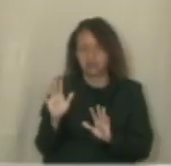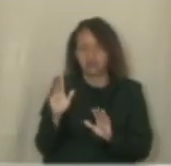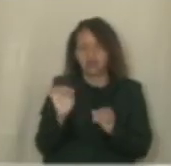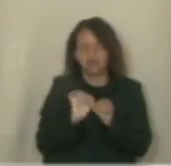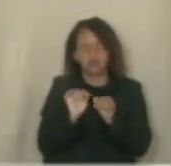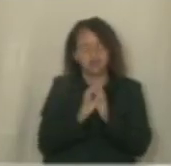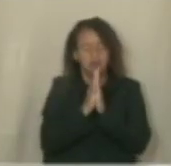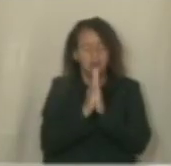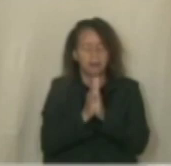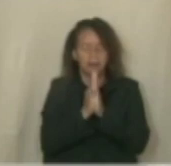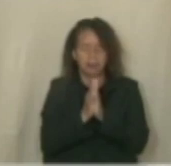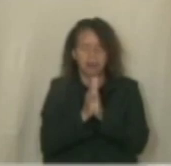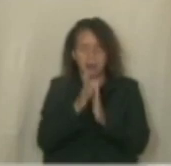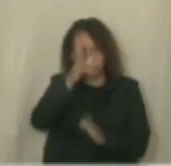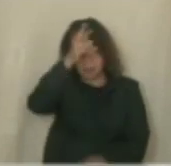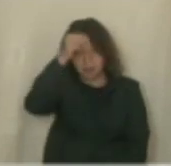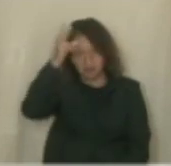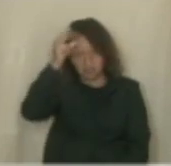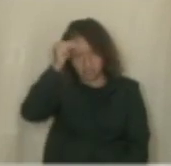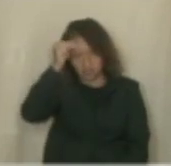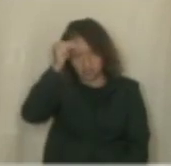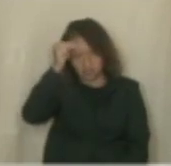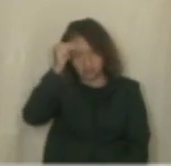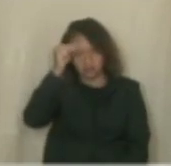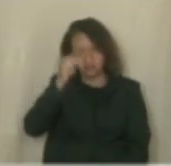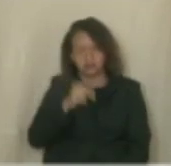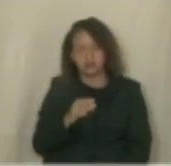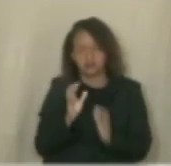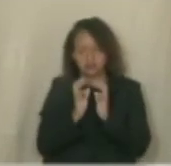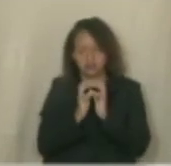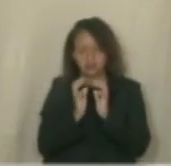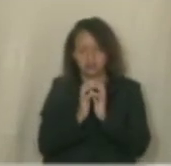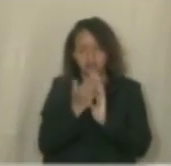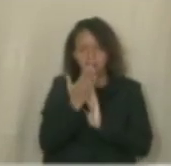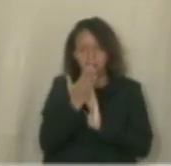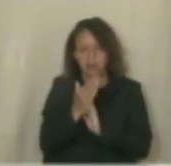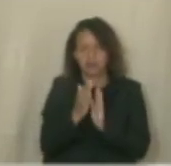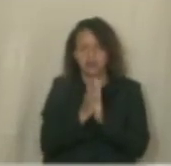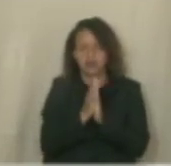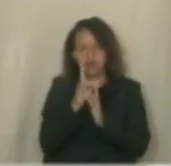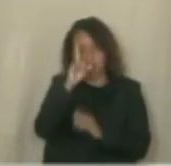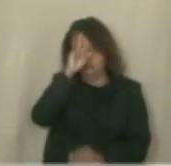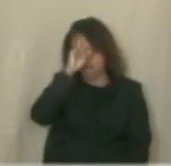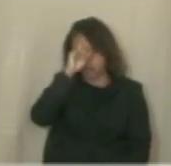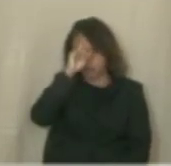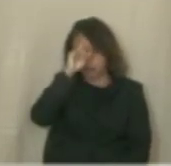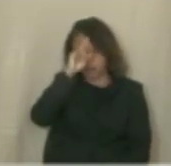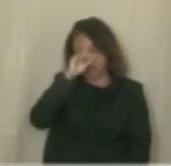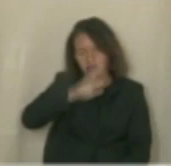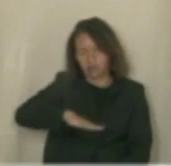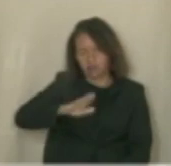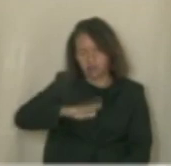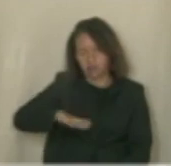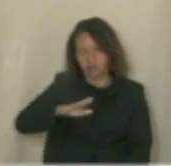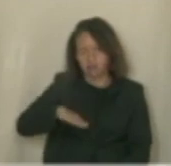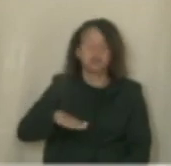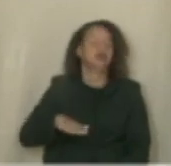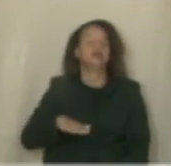fazer um apelo, inclusive, ao prefeito da cidade do Recife e pedir a ele que esse hospital, o Hospital da Criança,